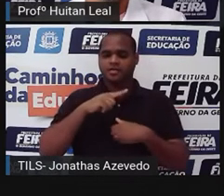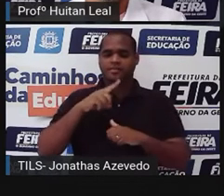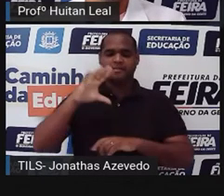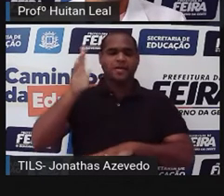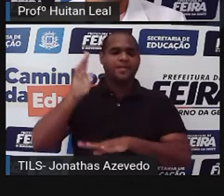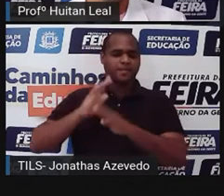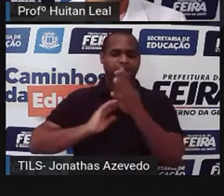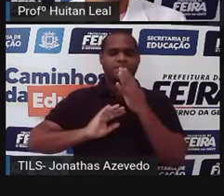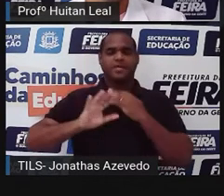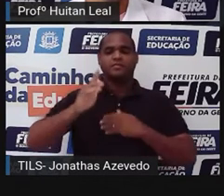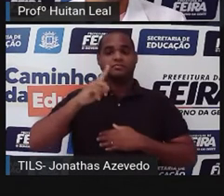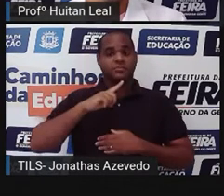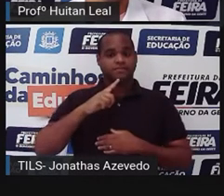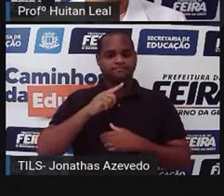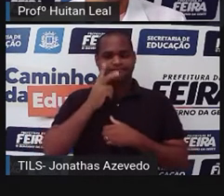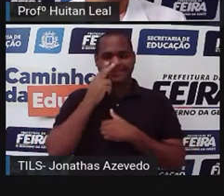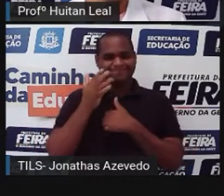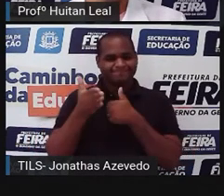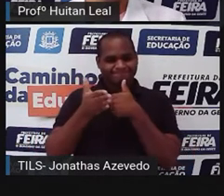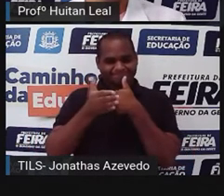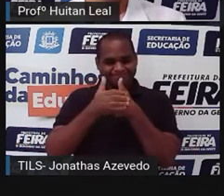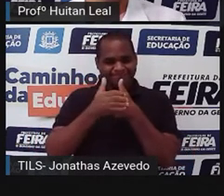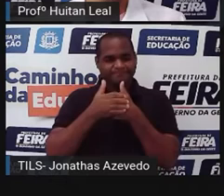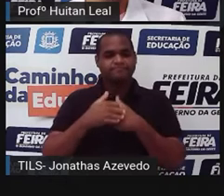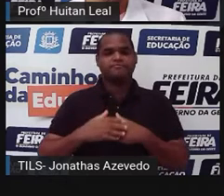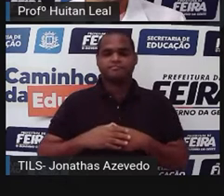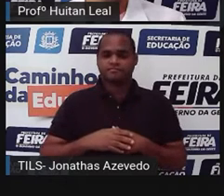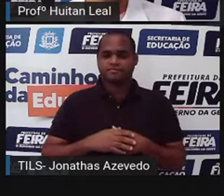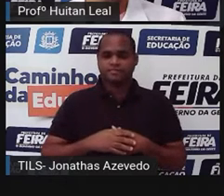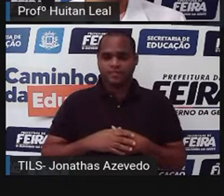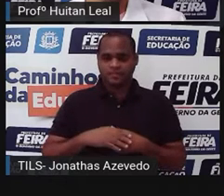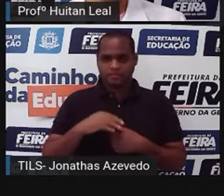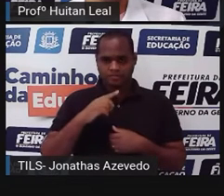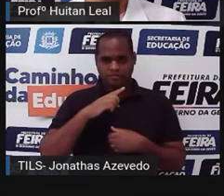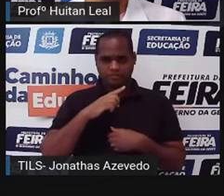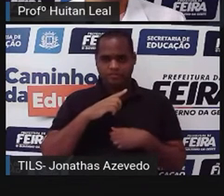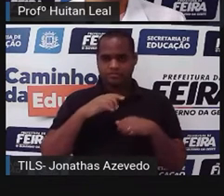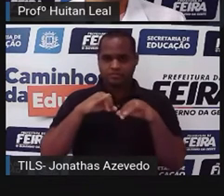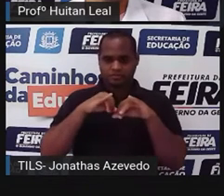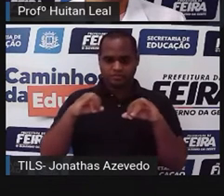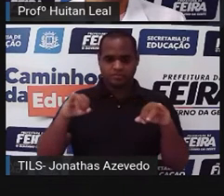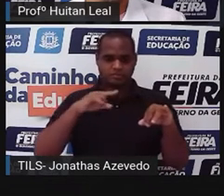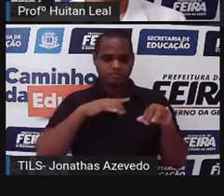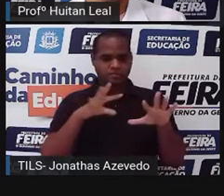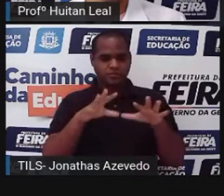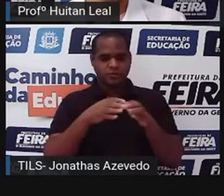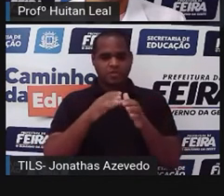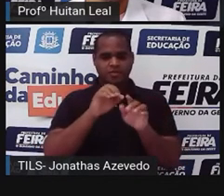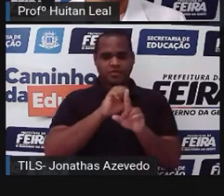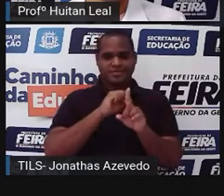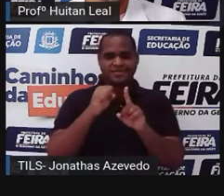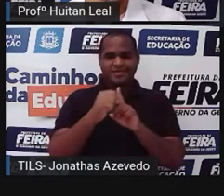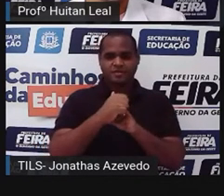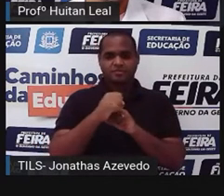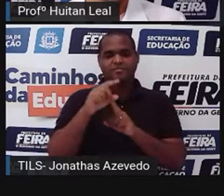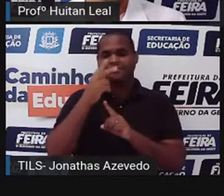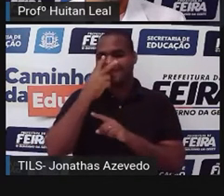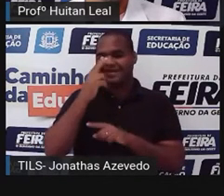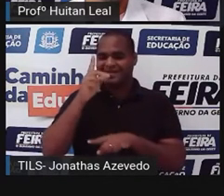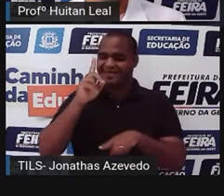fato. São bem sutis. Por exemplo, promover as crenças e os valores dos grupos sociais dominantes,